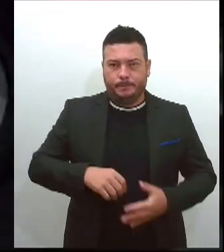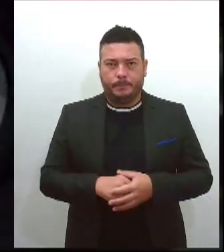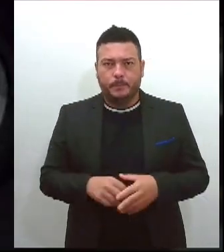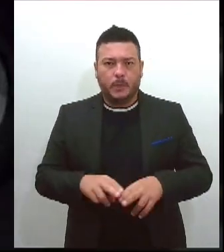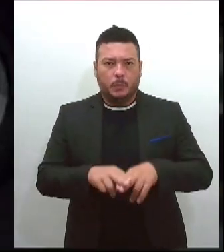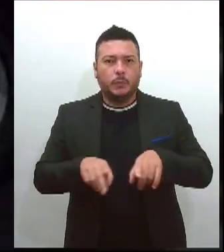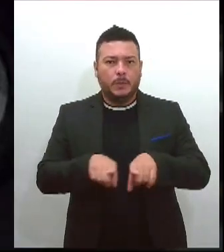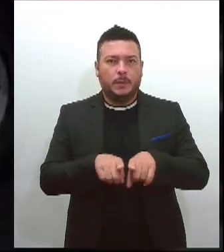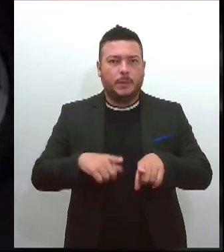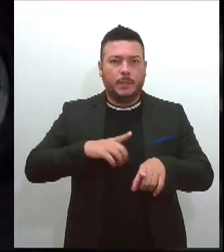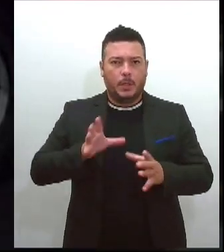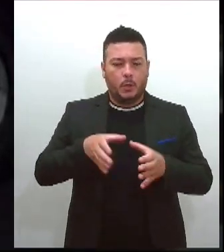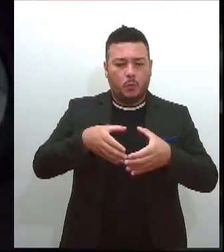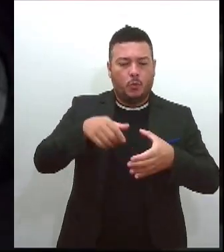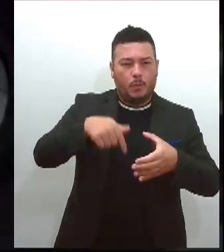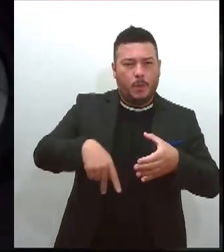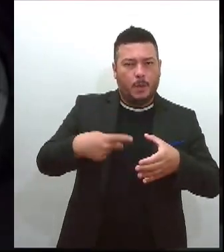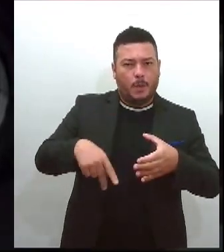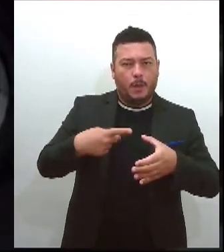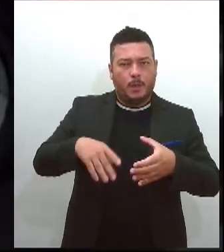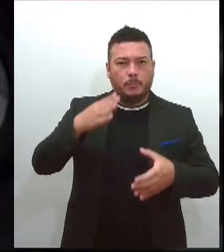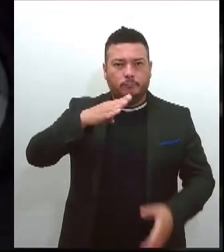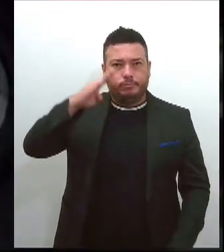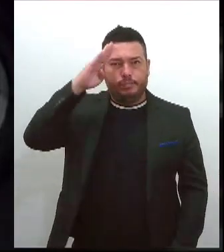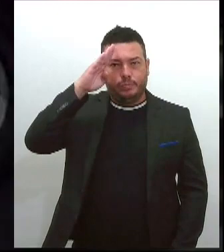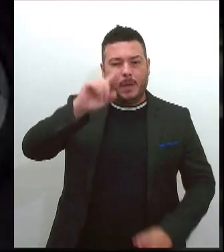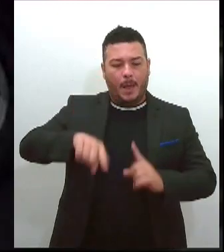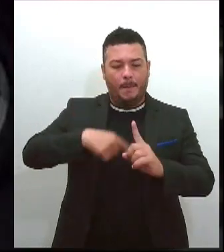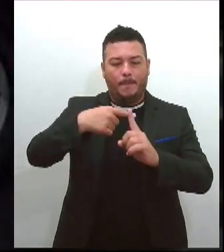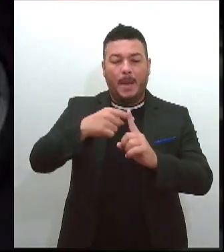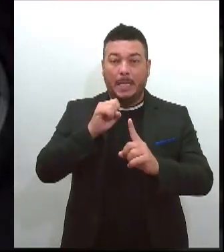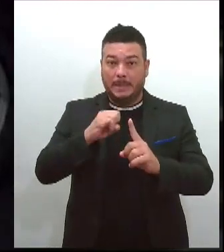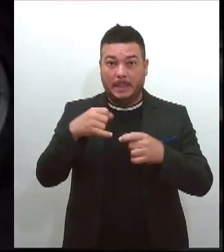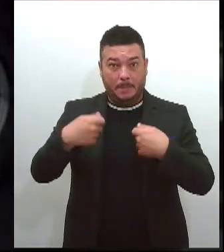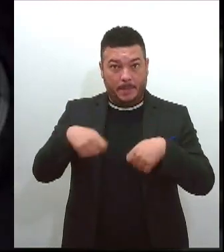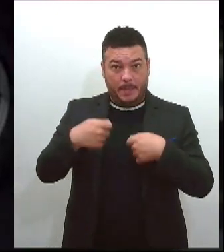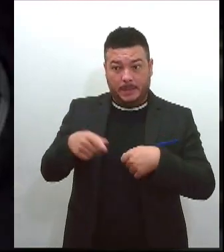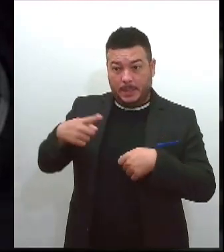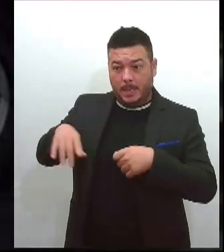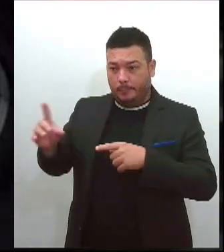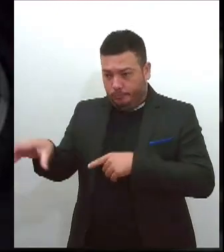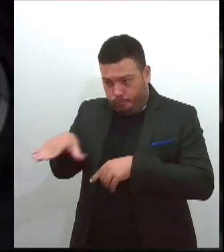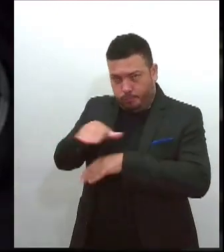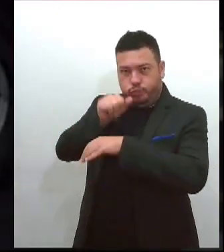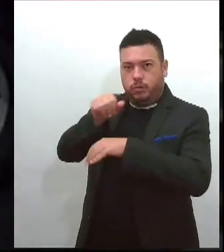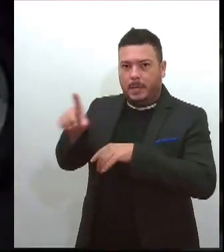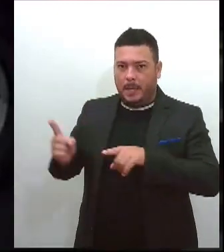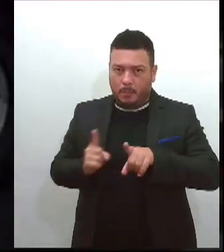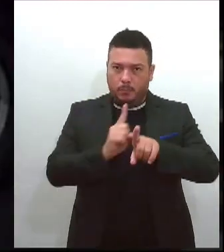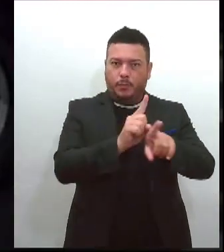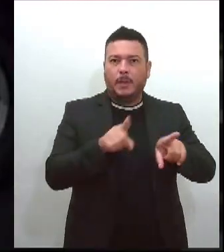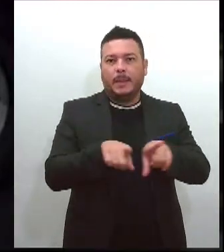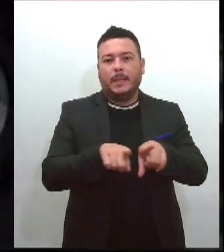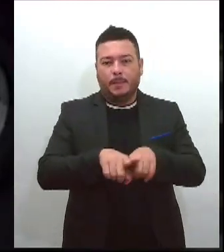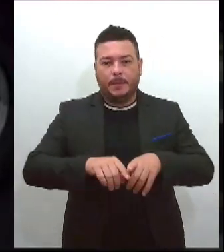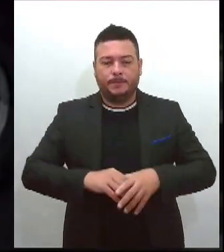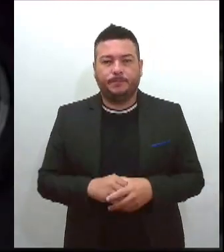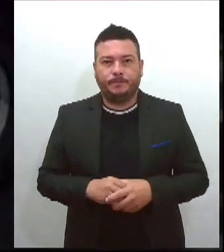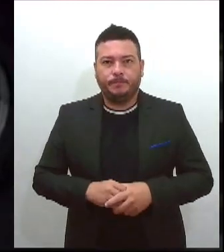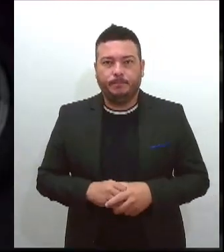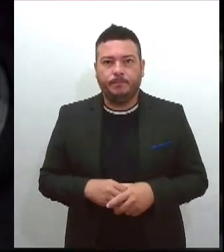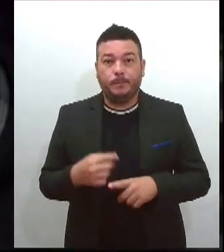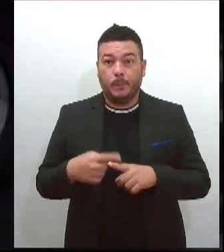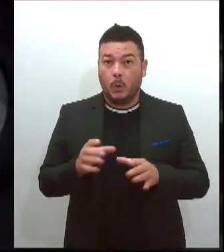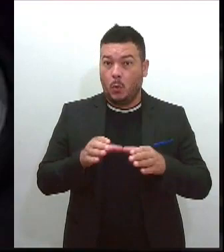militares aqui preparados a mais, porque se eles forem necessários, nós enviaremos no momento posterior. Porque o Corpo de Bombeiros